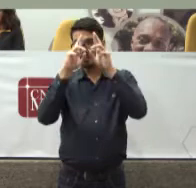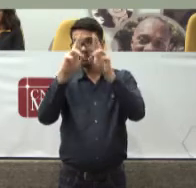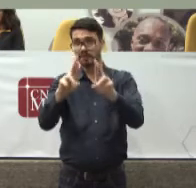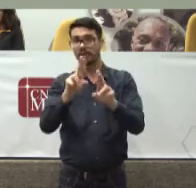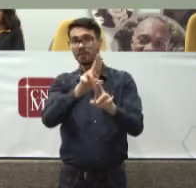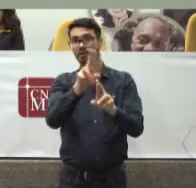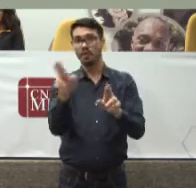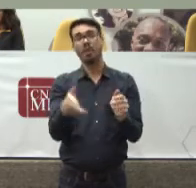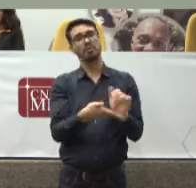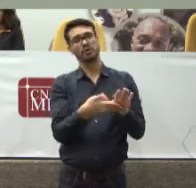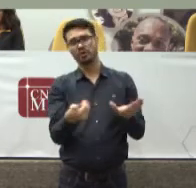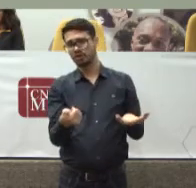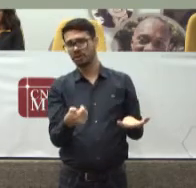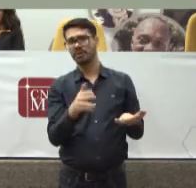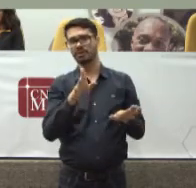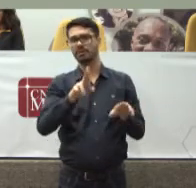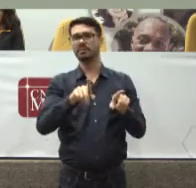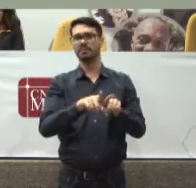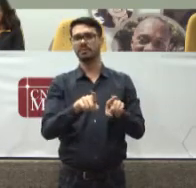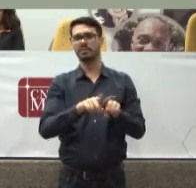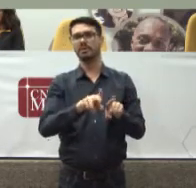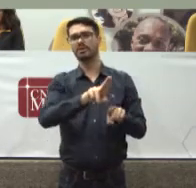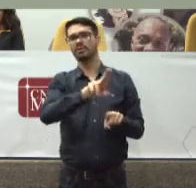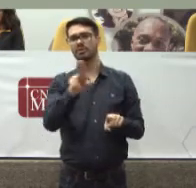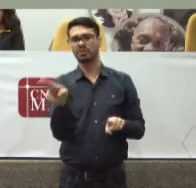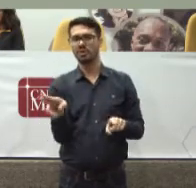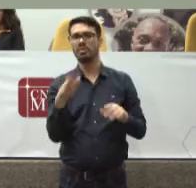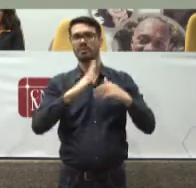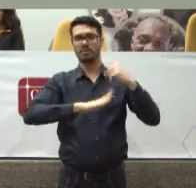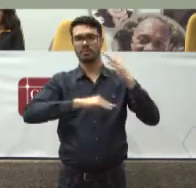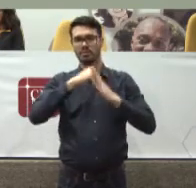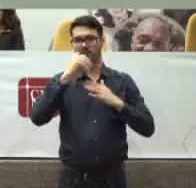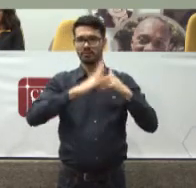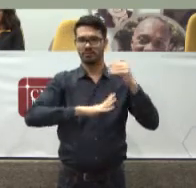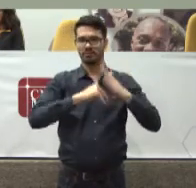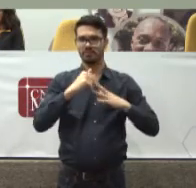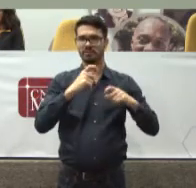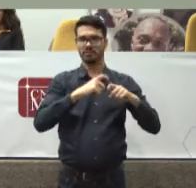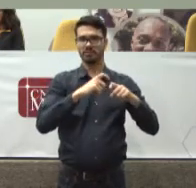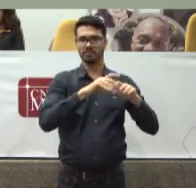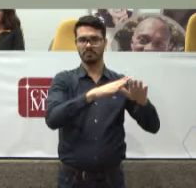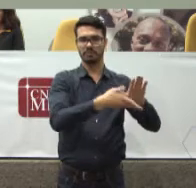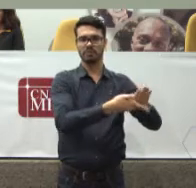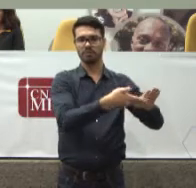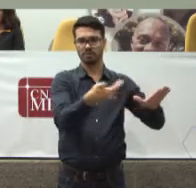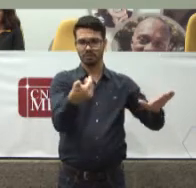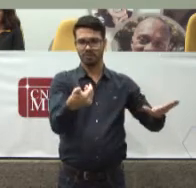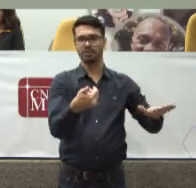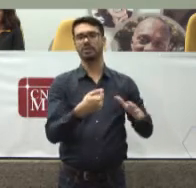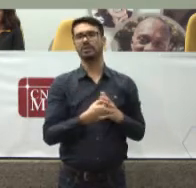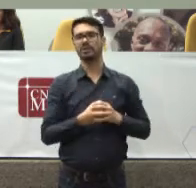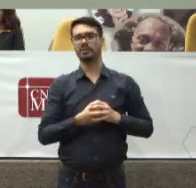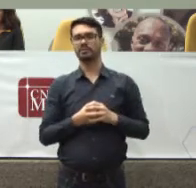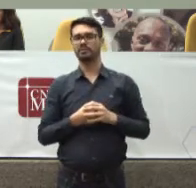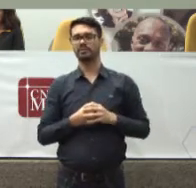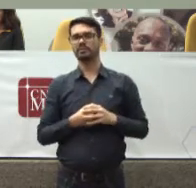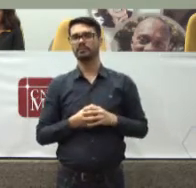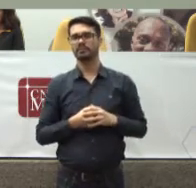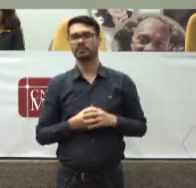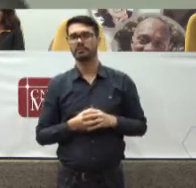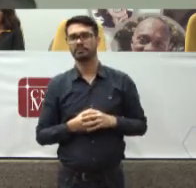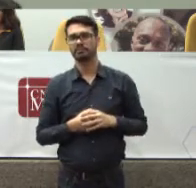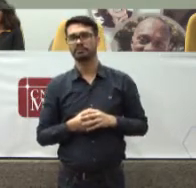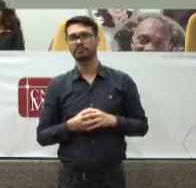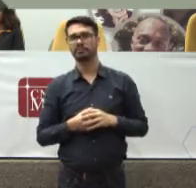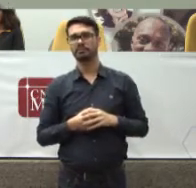O nome Do profissional De medicina Envolvido Naquela Solicitação Dizer Os senhores Que